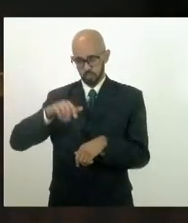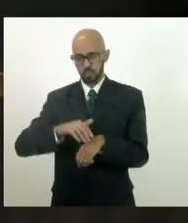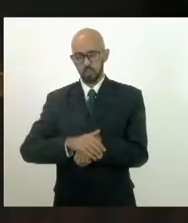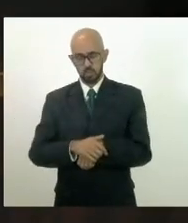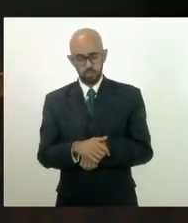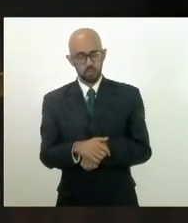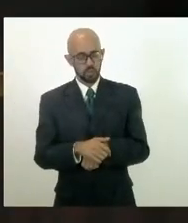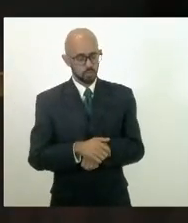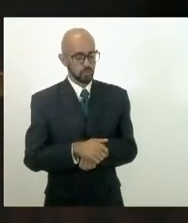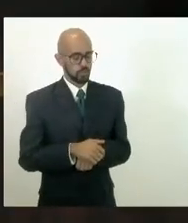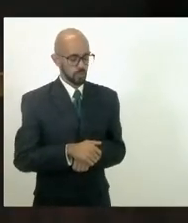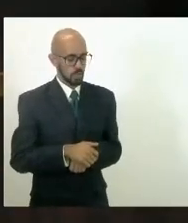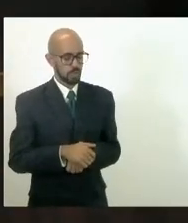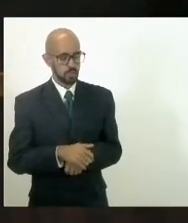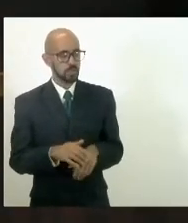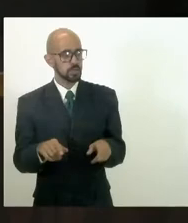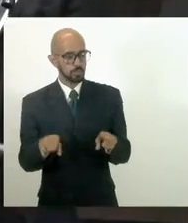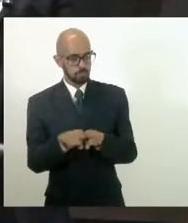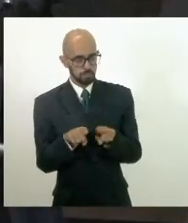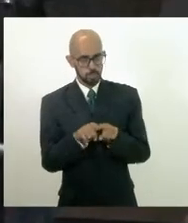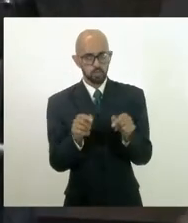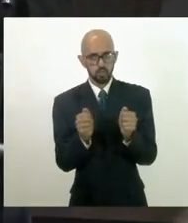para essa comissão a deputada Renata. Ok.